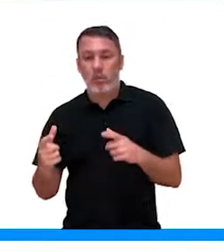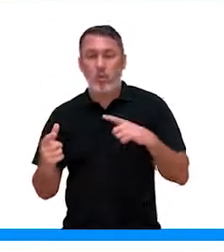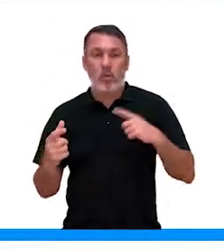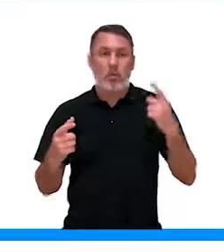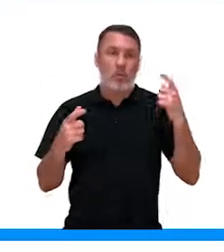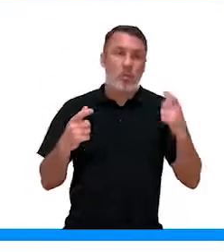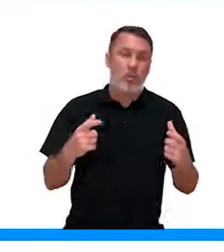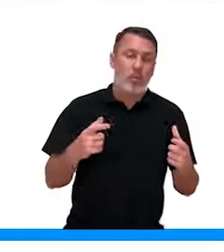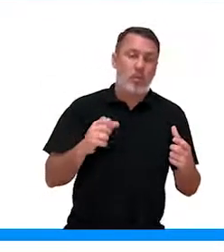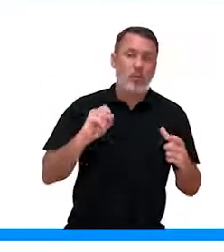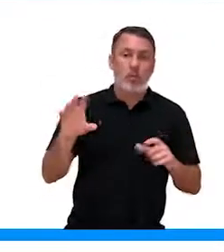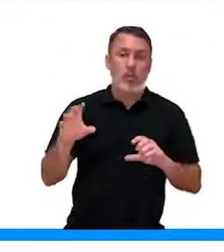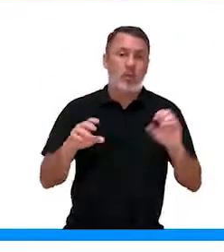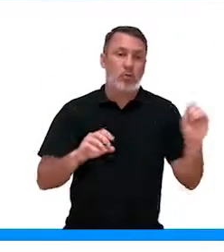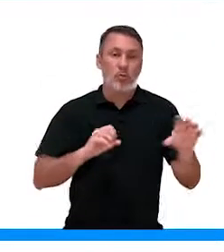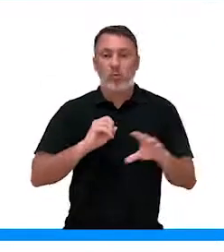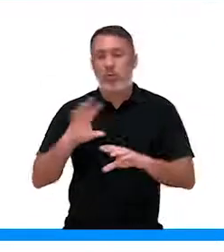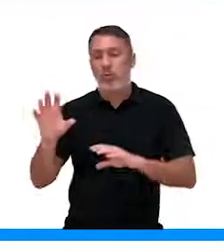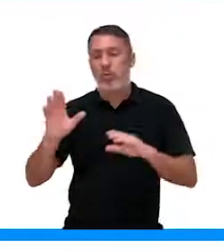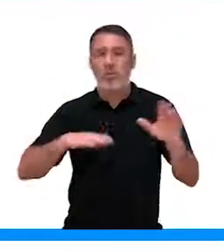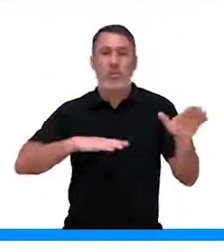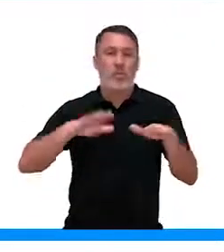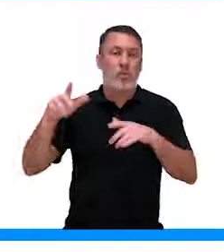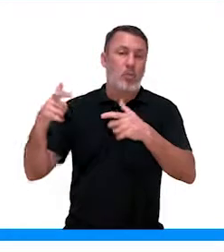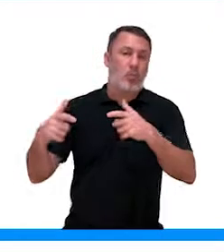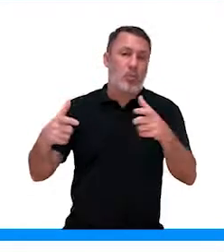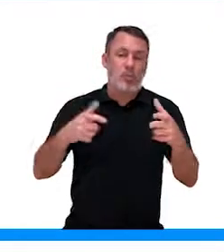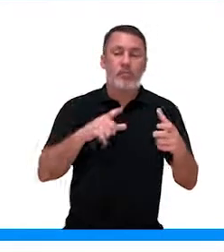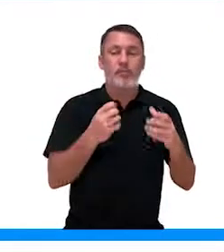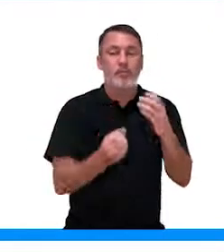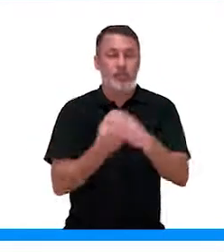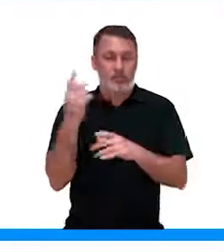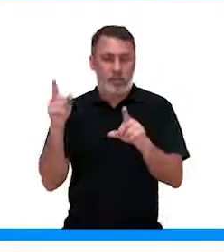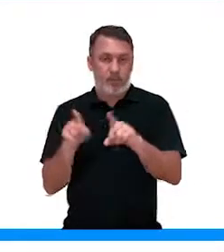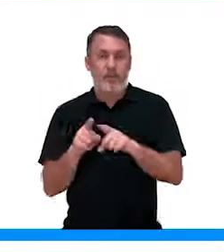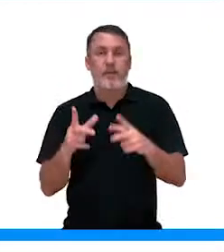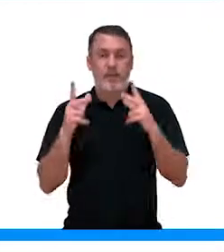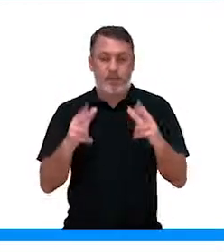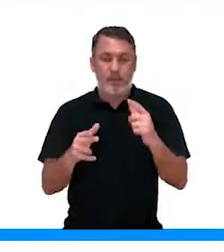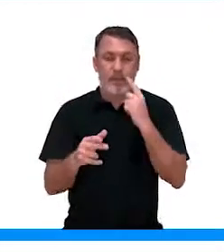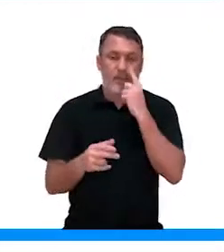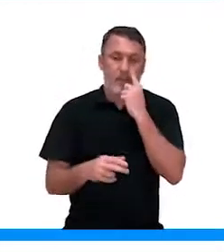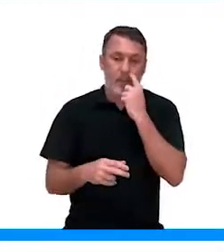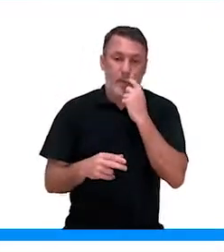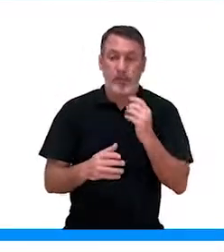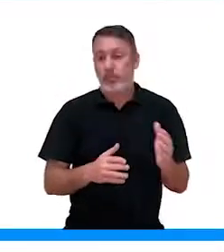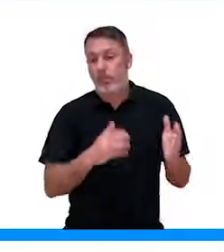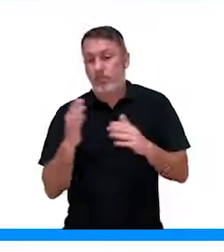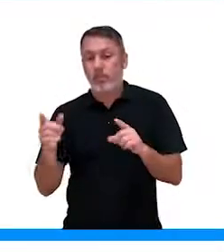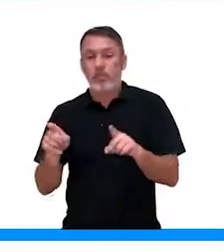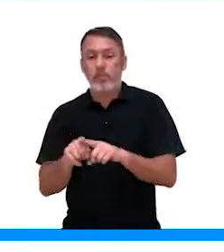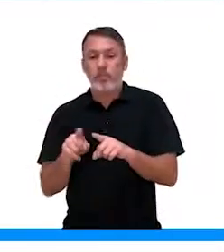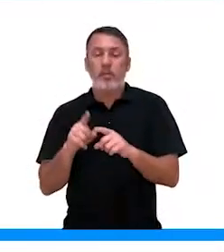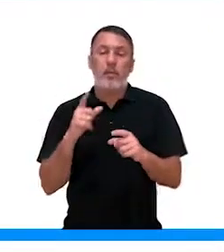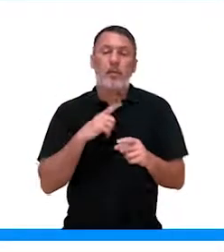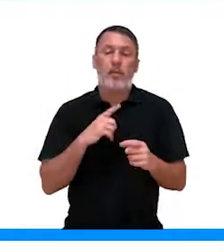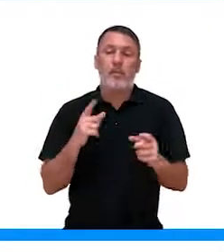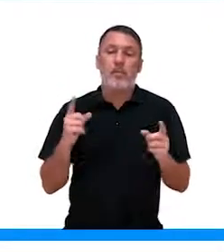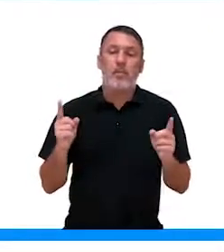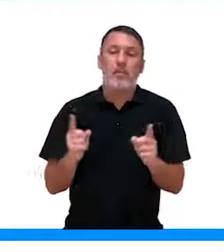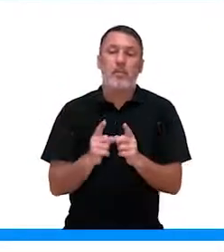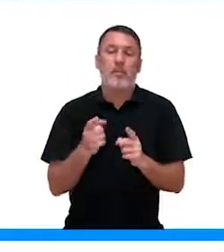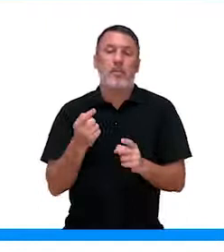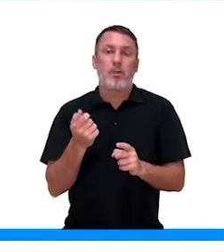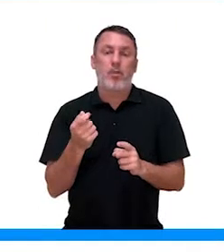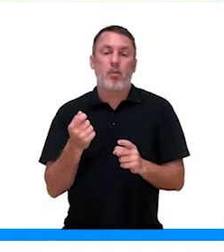lugar, são lançados e vão atuar em outros lugares. Nas plantas, a gente também vai apresentar isso. Elas atuam em